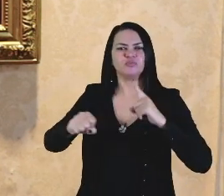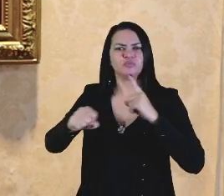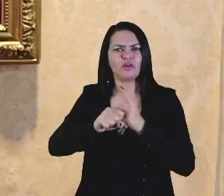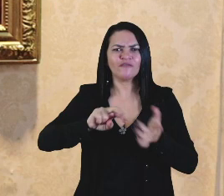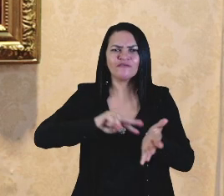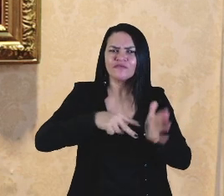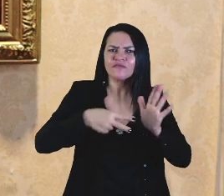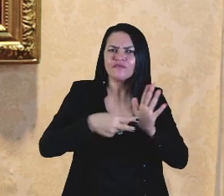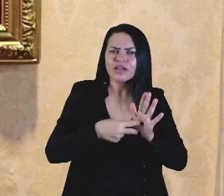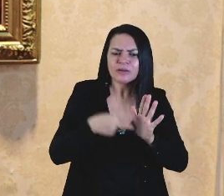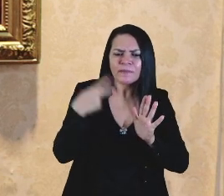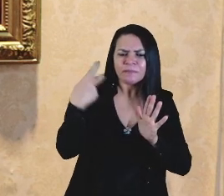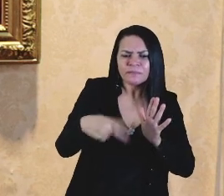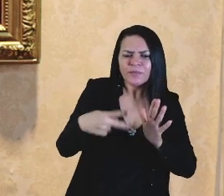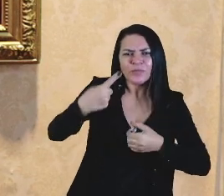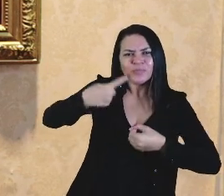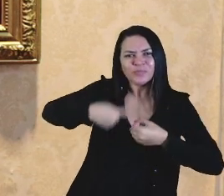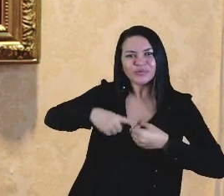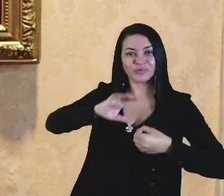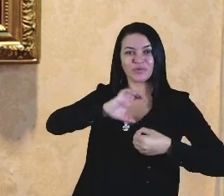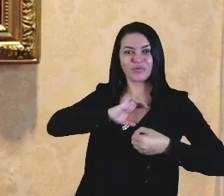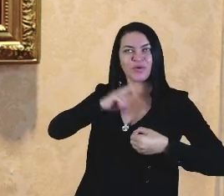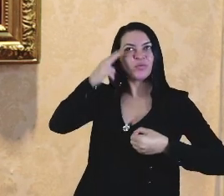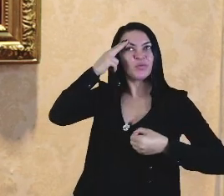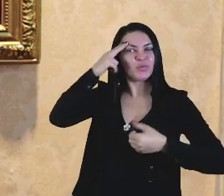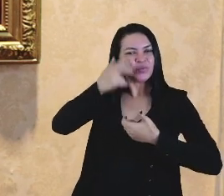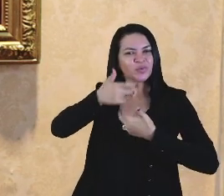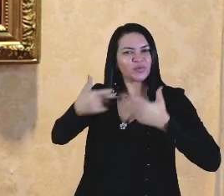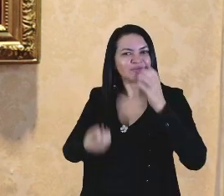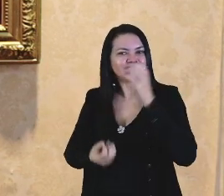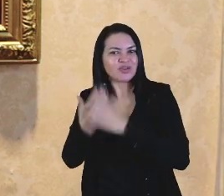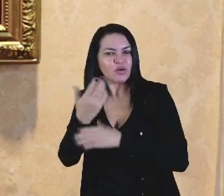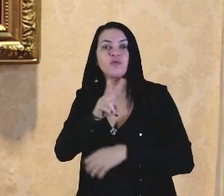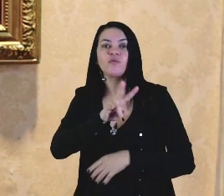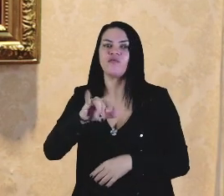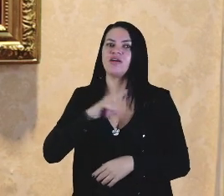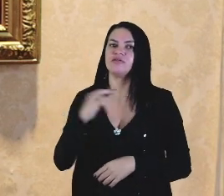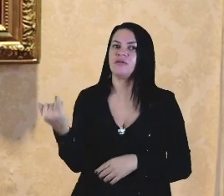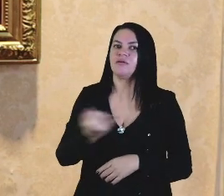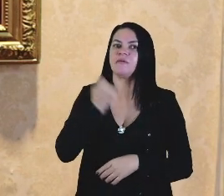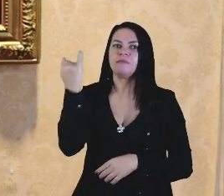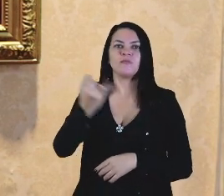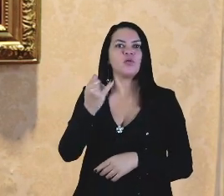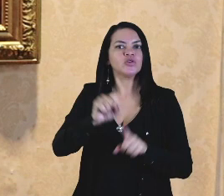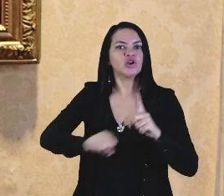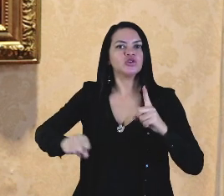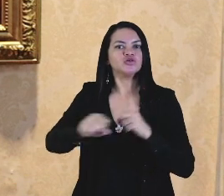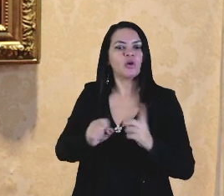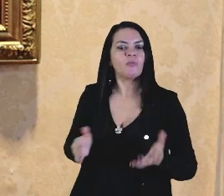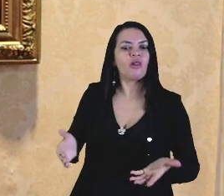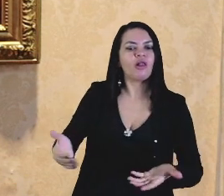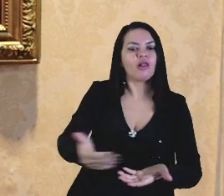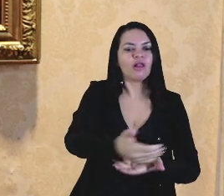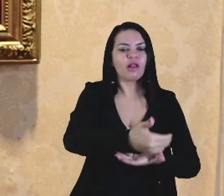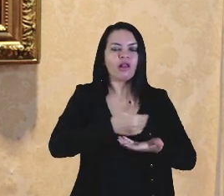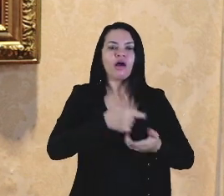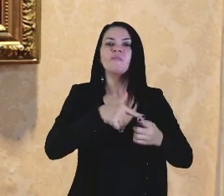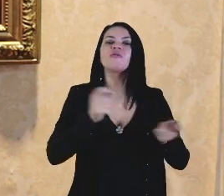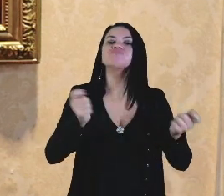significar para Caxias a realização de um sonho e terá um importante alcance social, à medida que